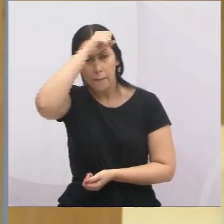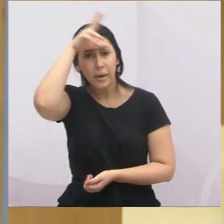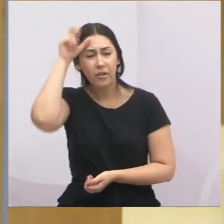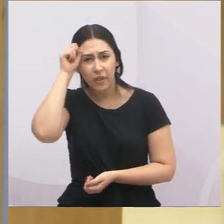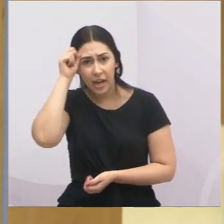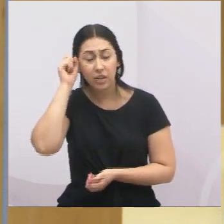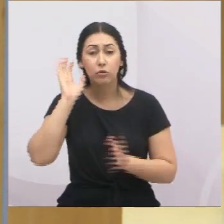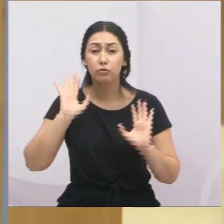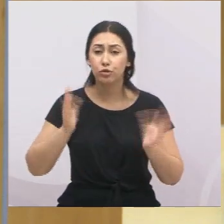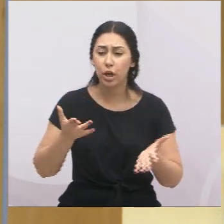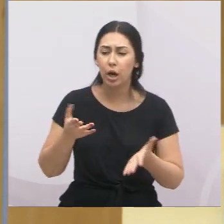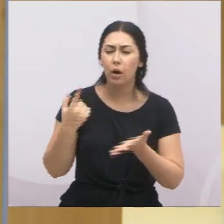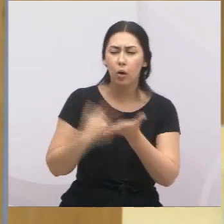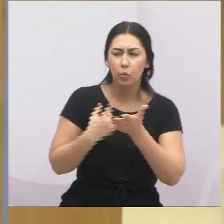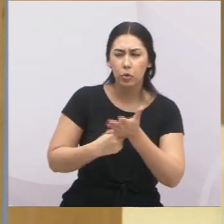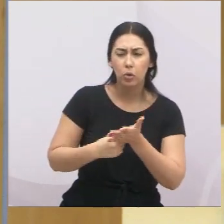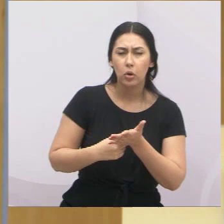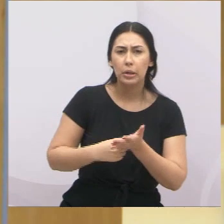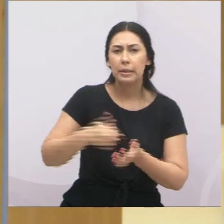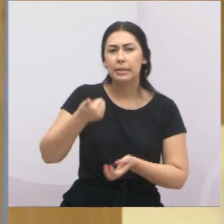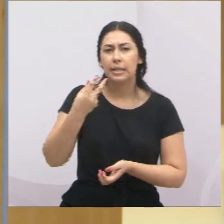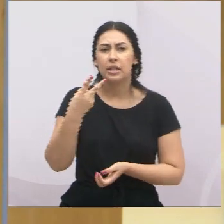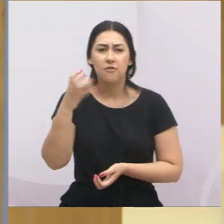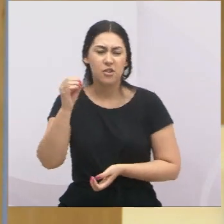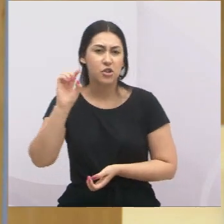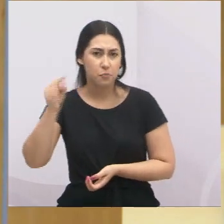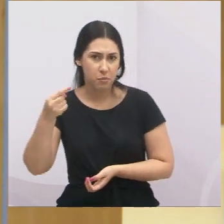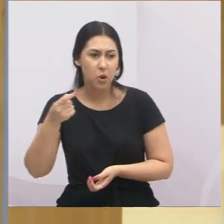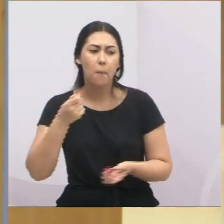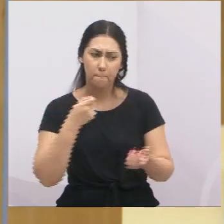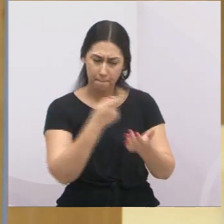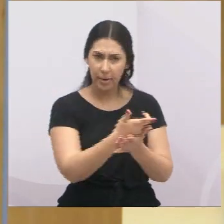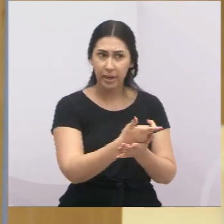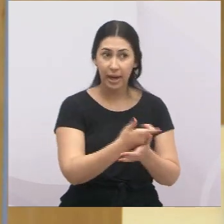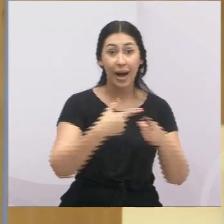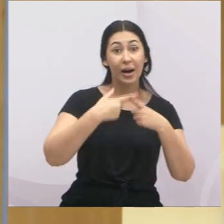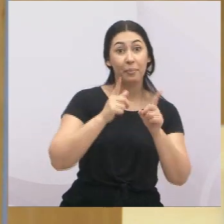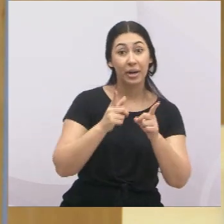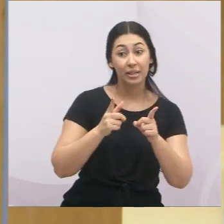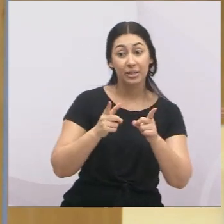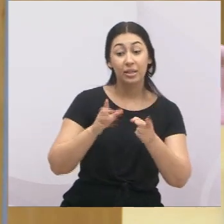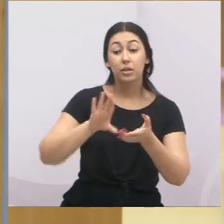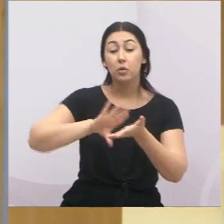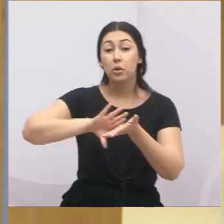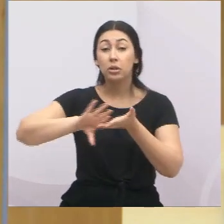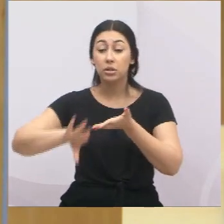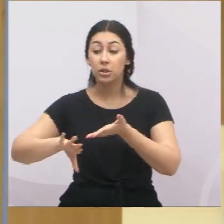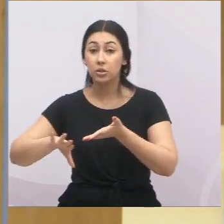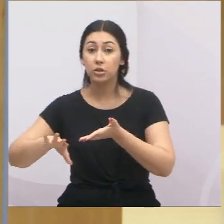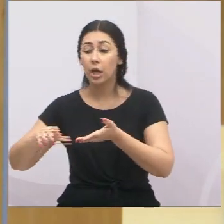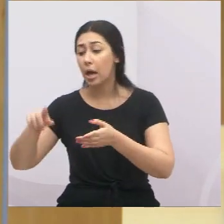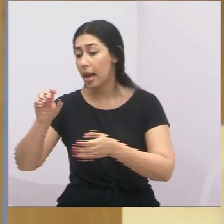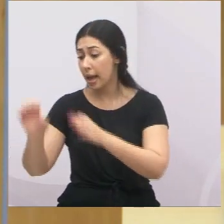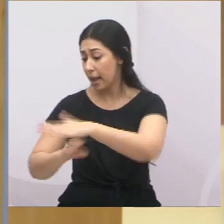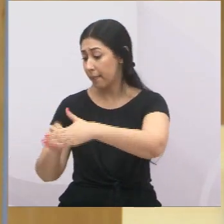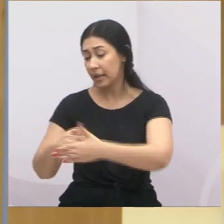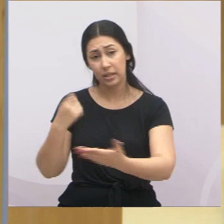A parte da prefeitura acho que são 120 mil reais. Quero ver eles aportarem agora os outros 130. Não tem dinheiro?